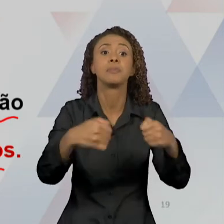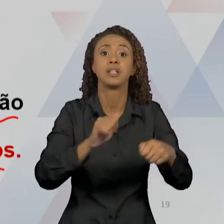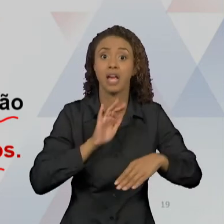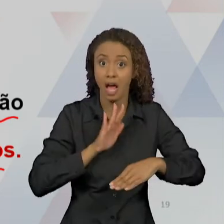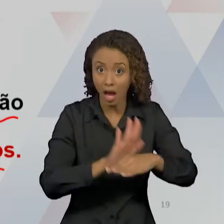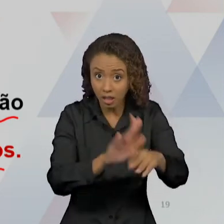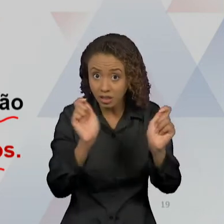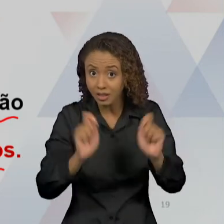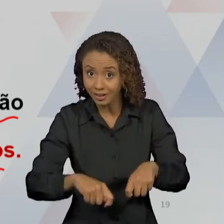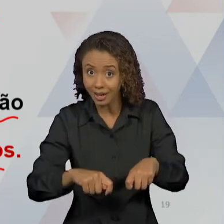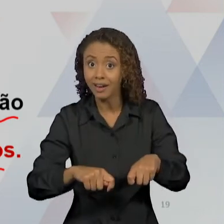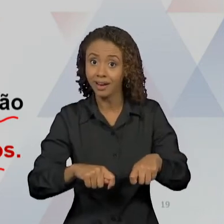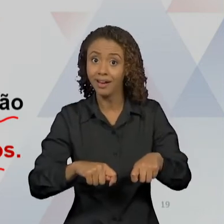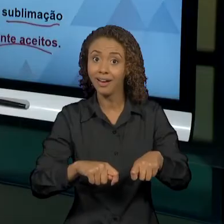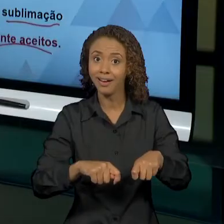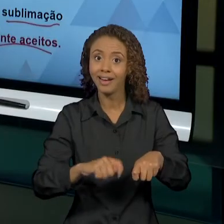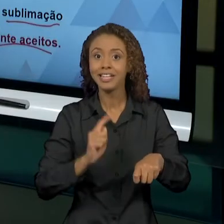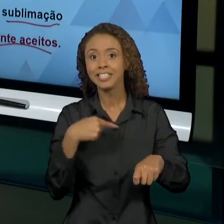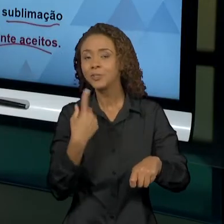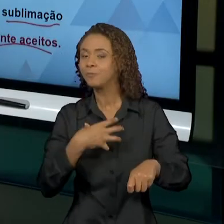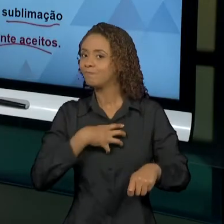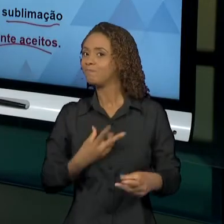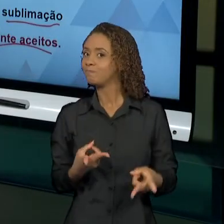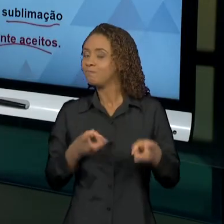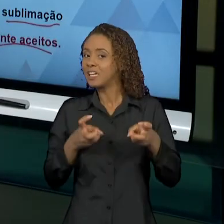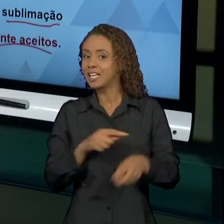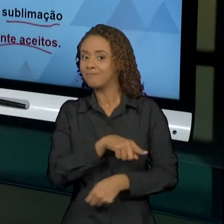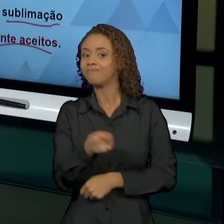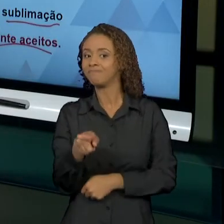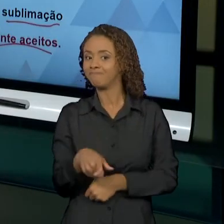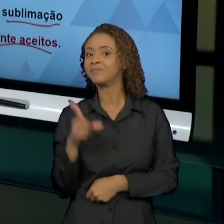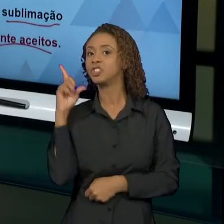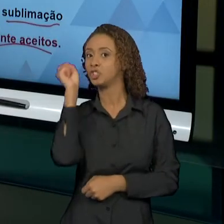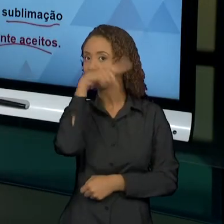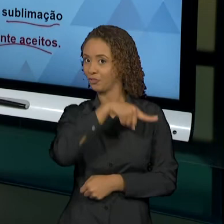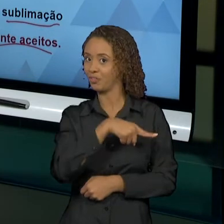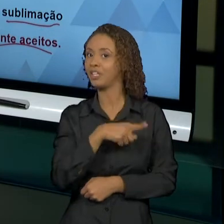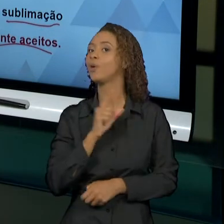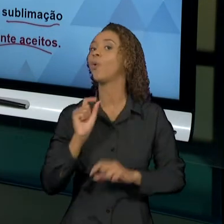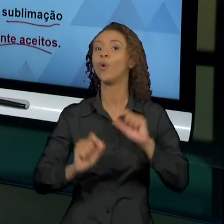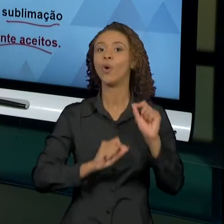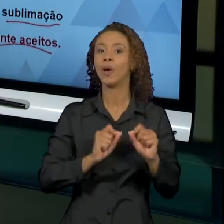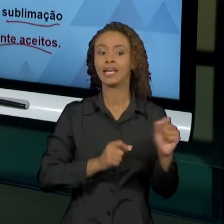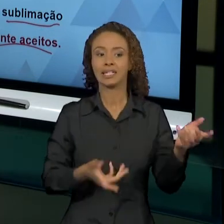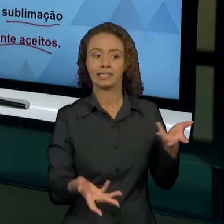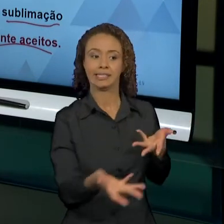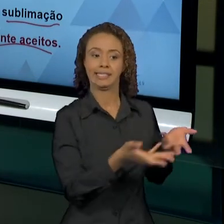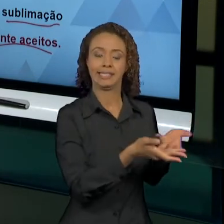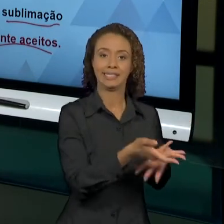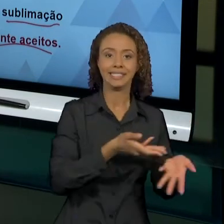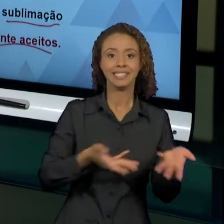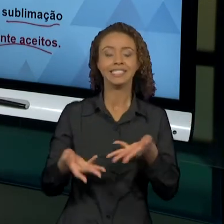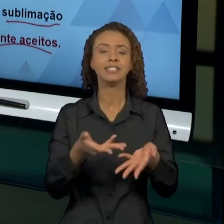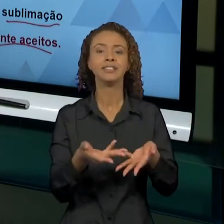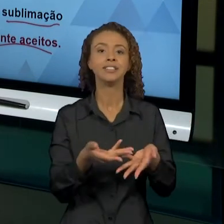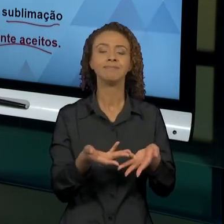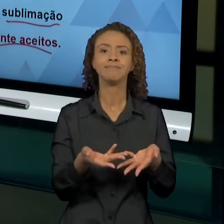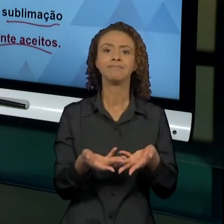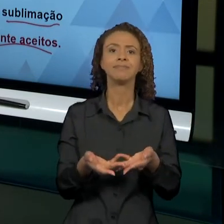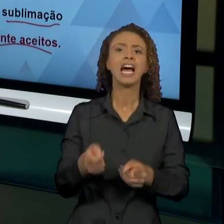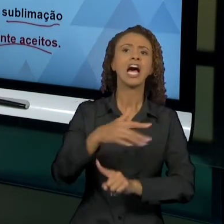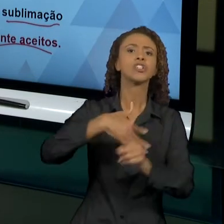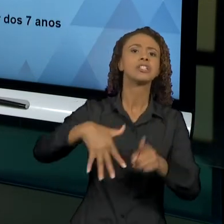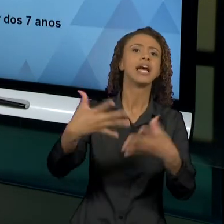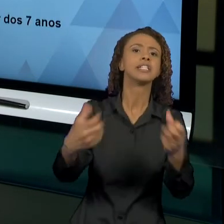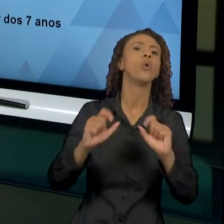e, de alguma forma, a gente sente a dificuldade que hoje é lidar com essa construção. O que seria socialmente